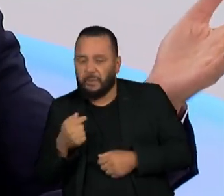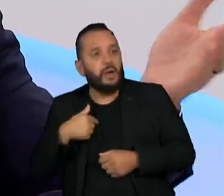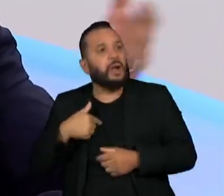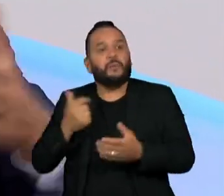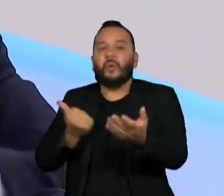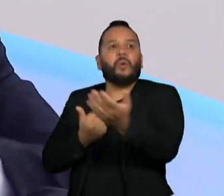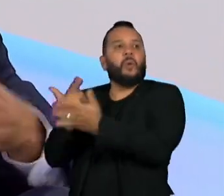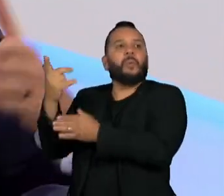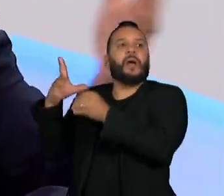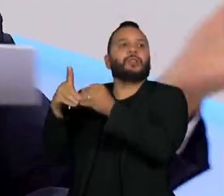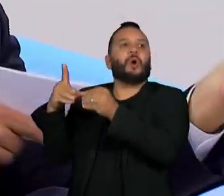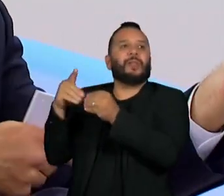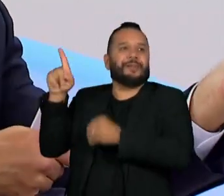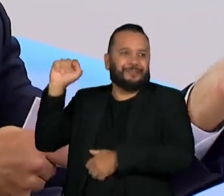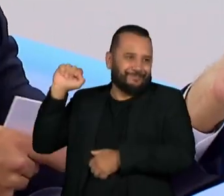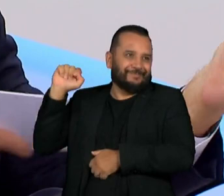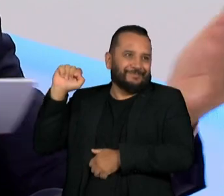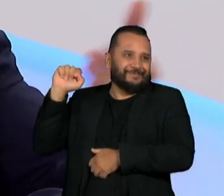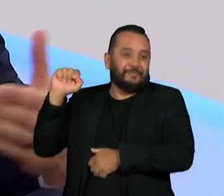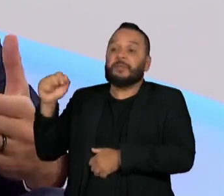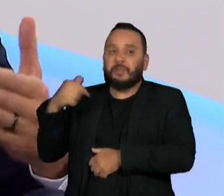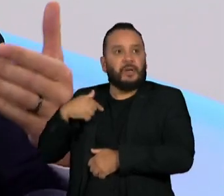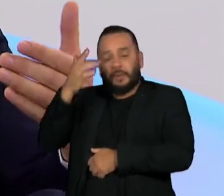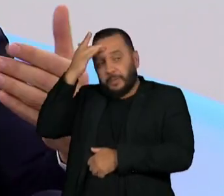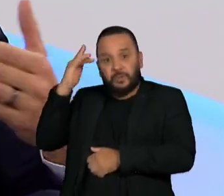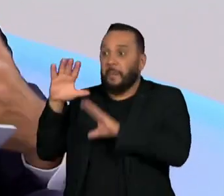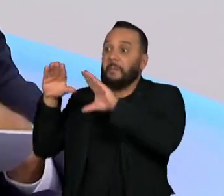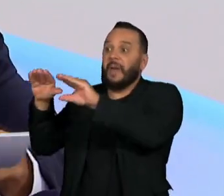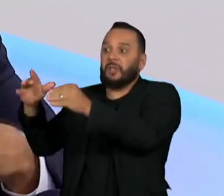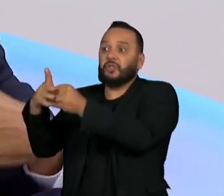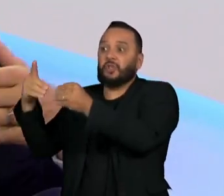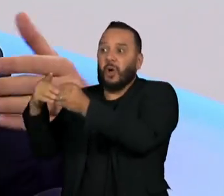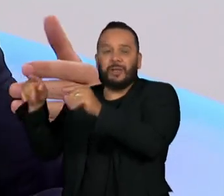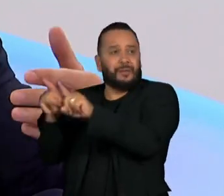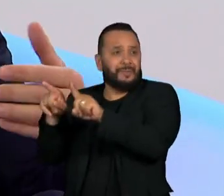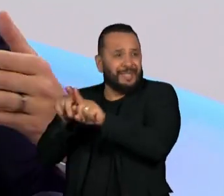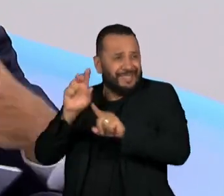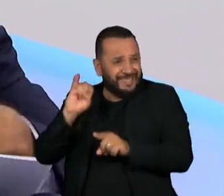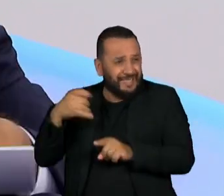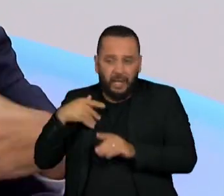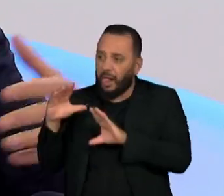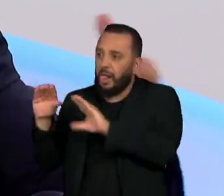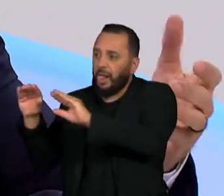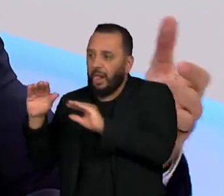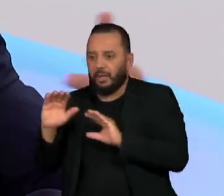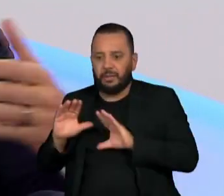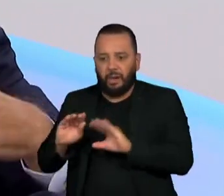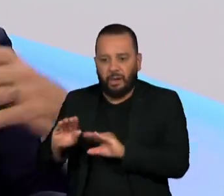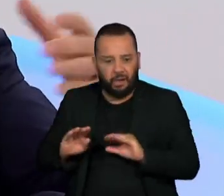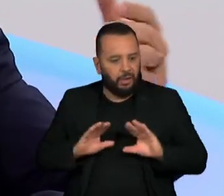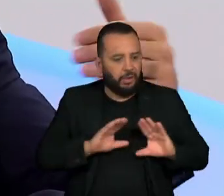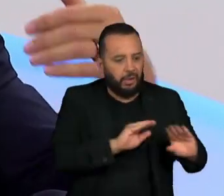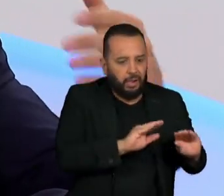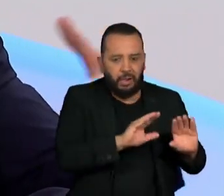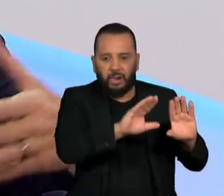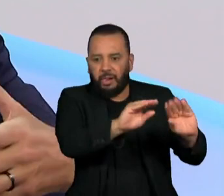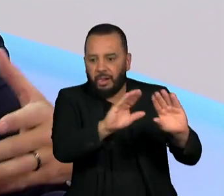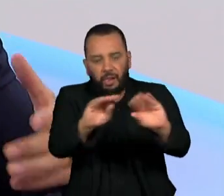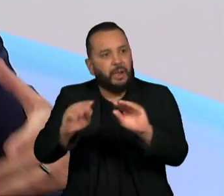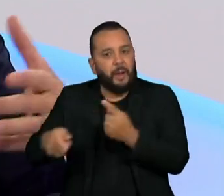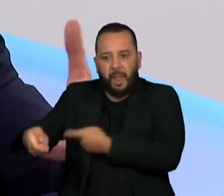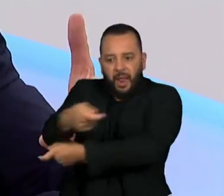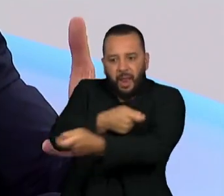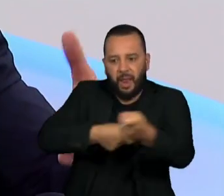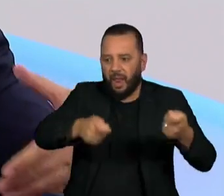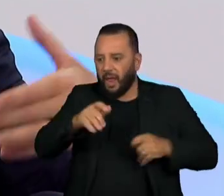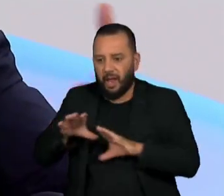comprar câmbio. Aí você fala assim, não, mas então eu vou intervir no câmbio também. Percebe que se você começar a fazer diversas intervenções em diversos mercados ao